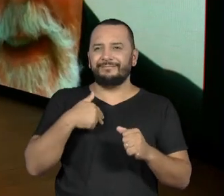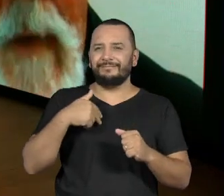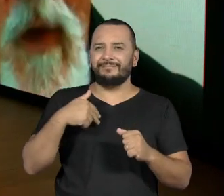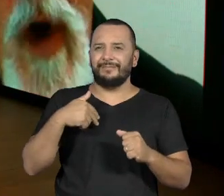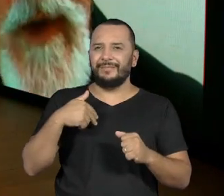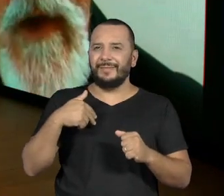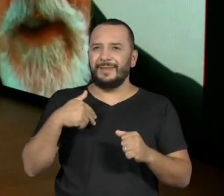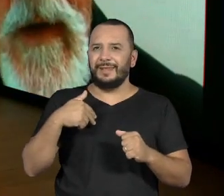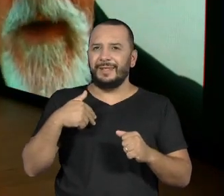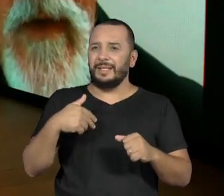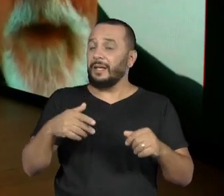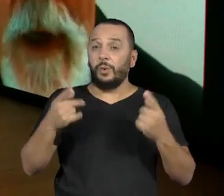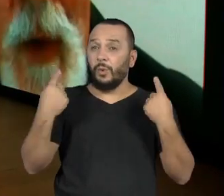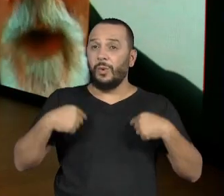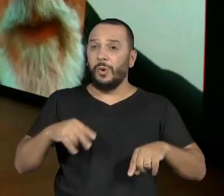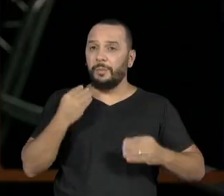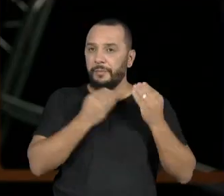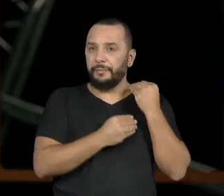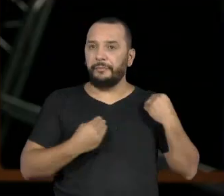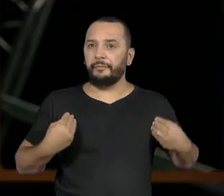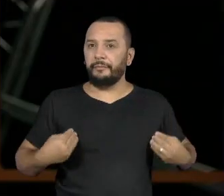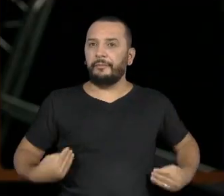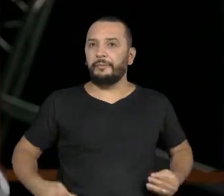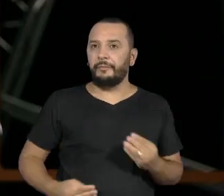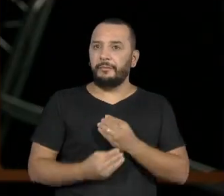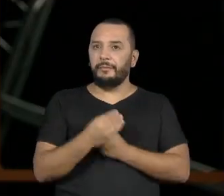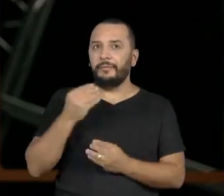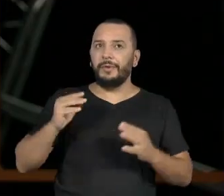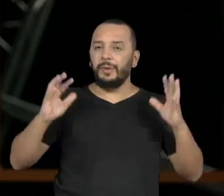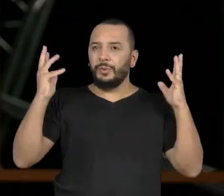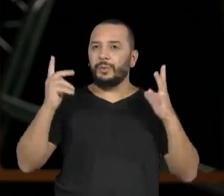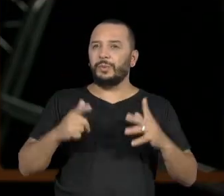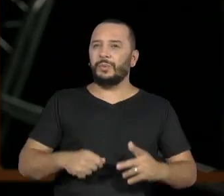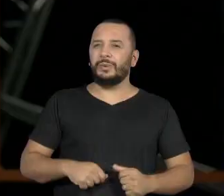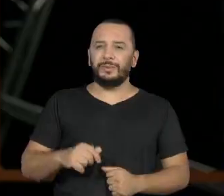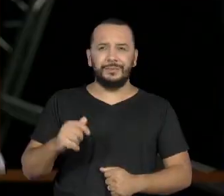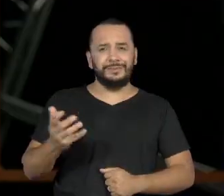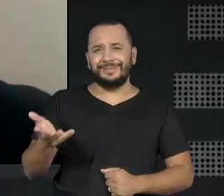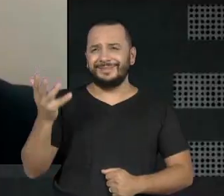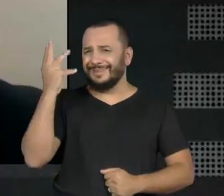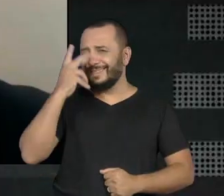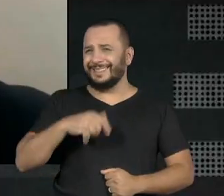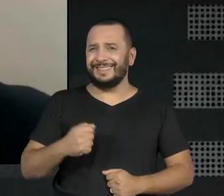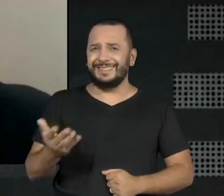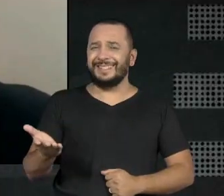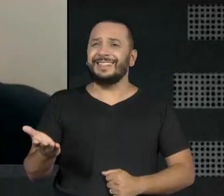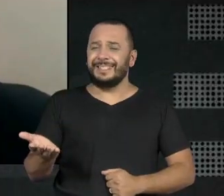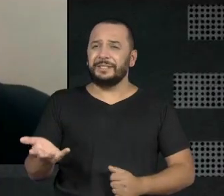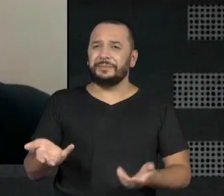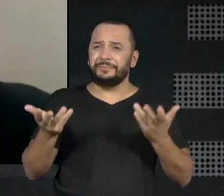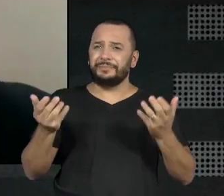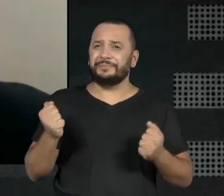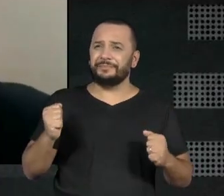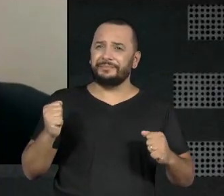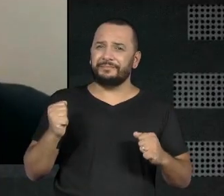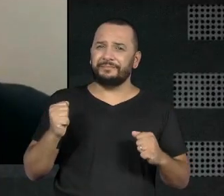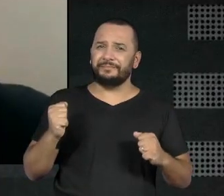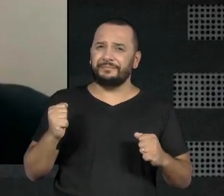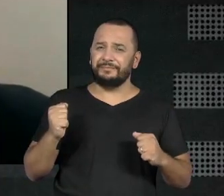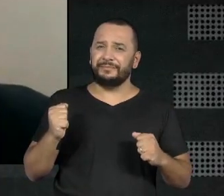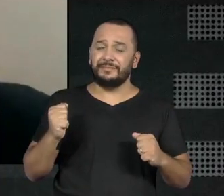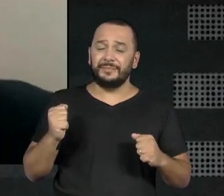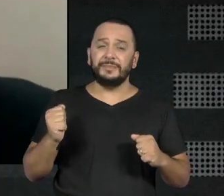ela se maquiava o corpo inteiro. Ficava nua e maquiava todo o corpo. Linda, né? A lenda foi linda sempre. Eu falei assim, você